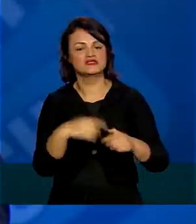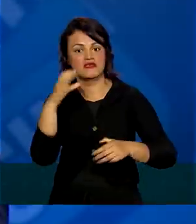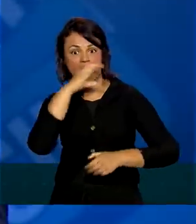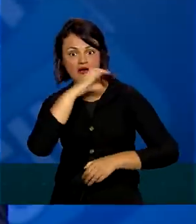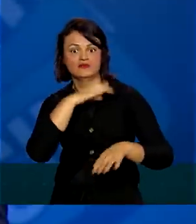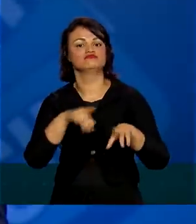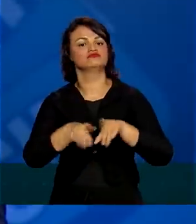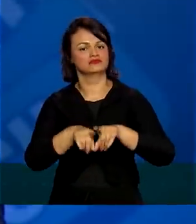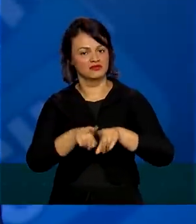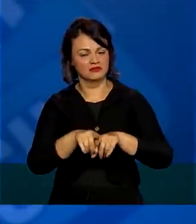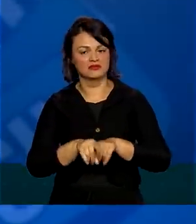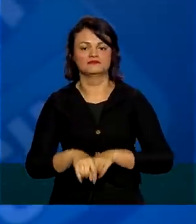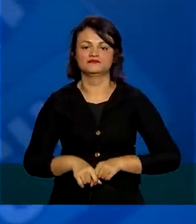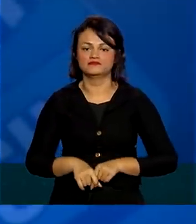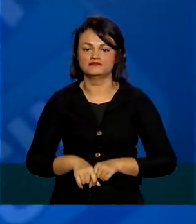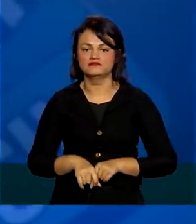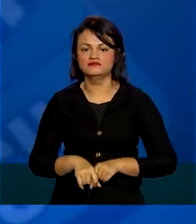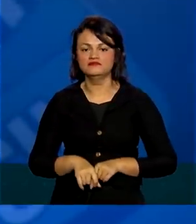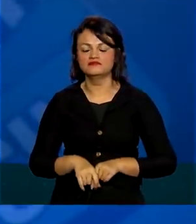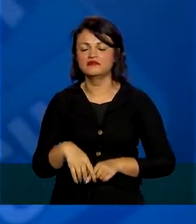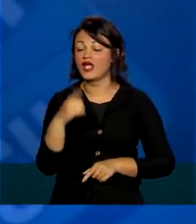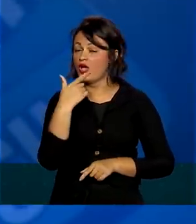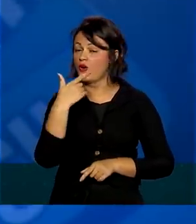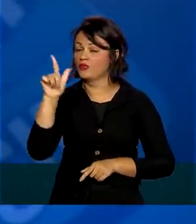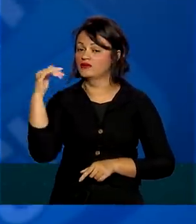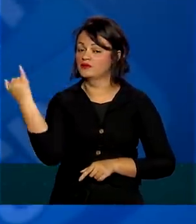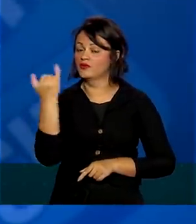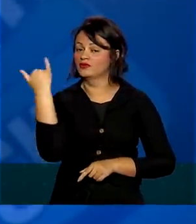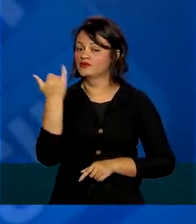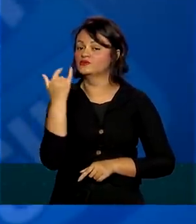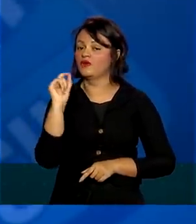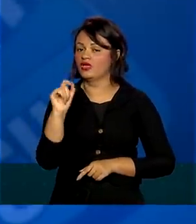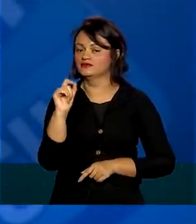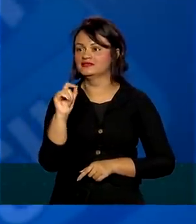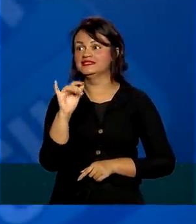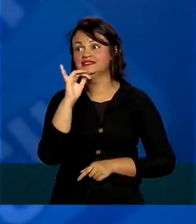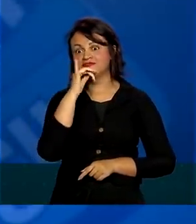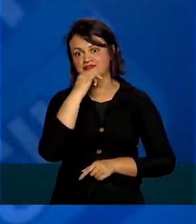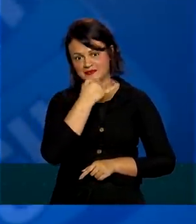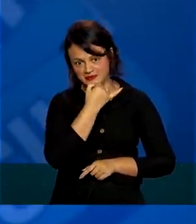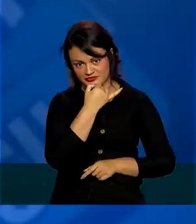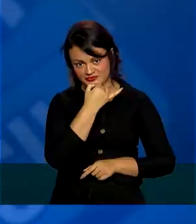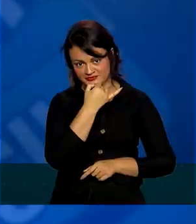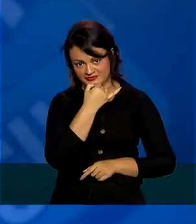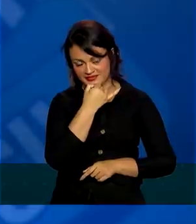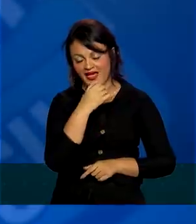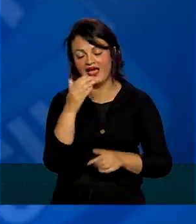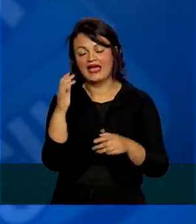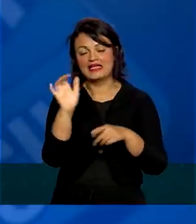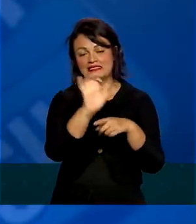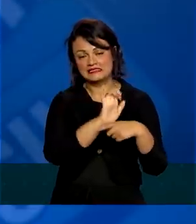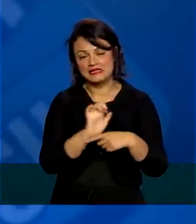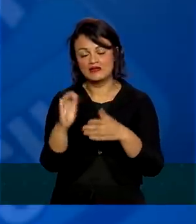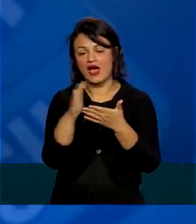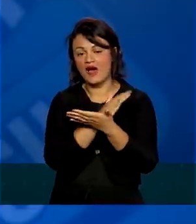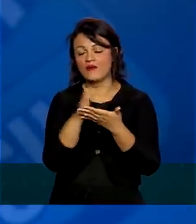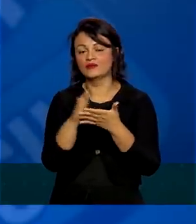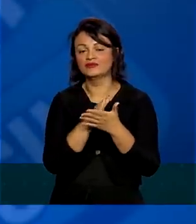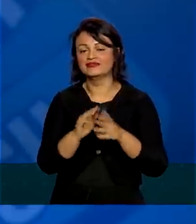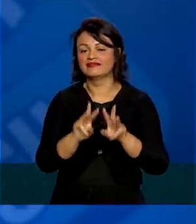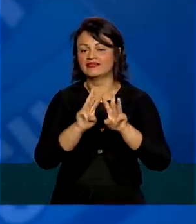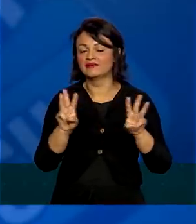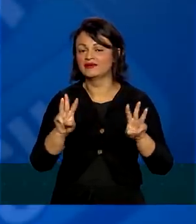agilidade. E tem uma coisa muito importante. Lamentavelmente, em alguns estados, tem sites,